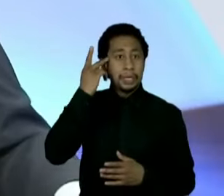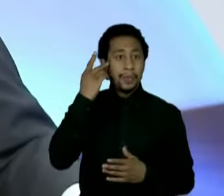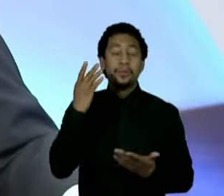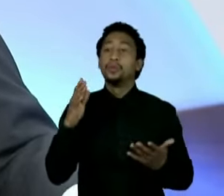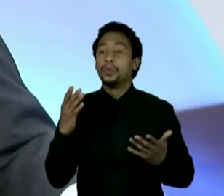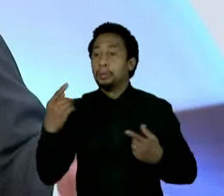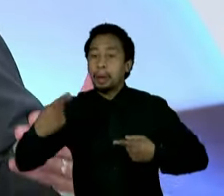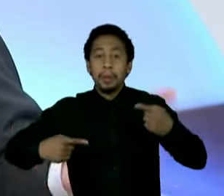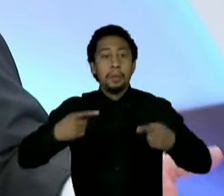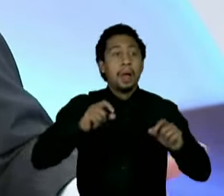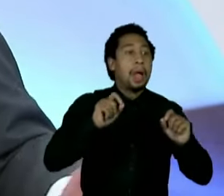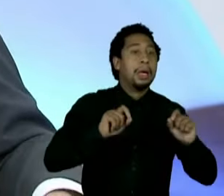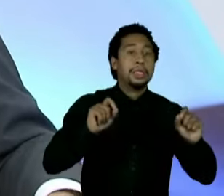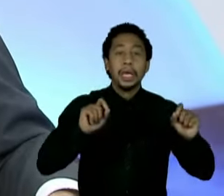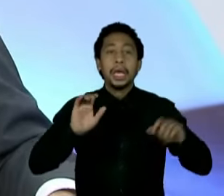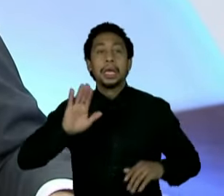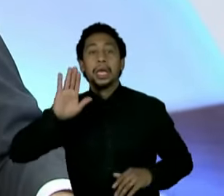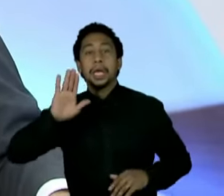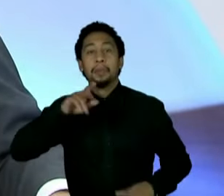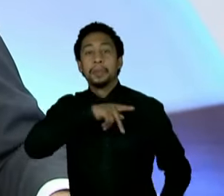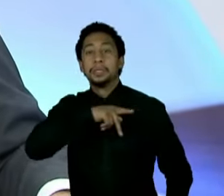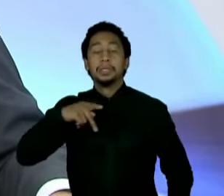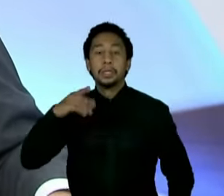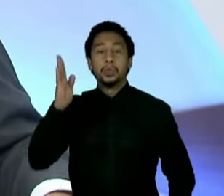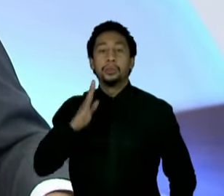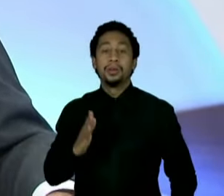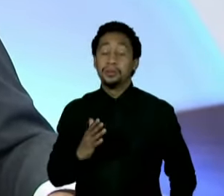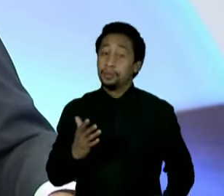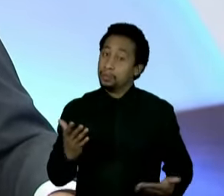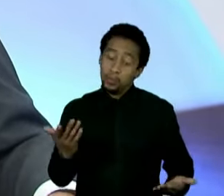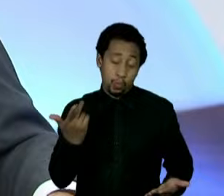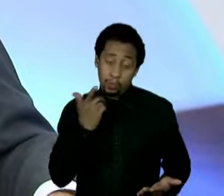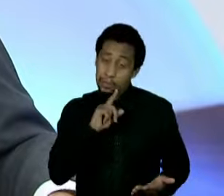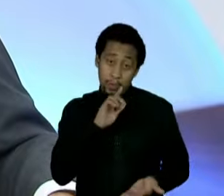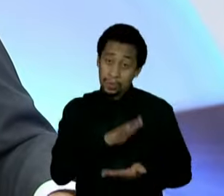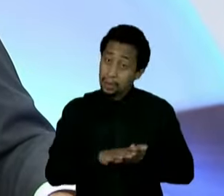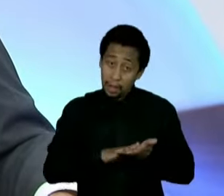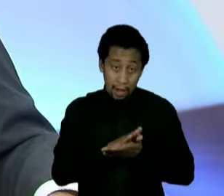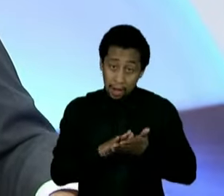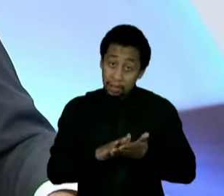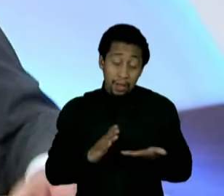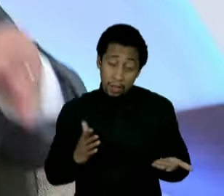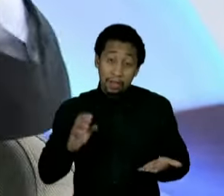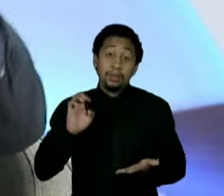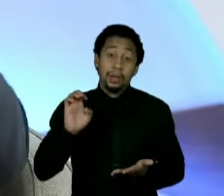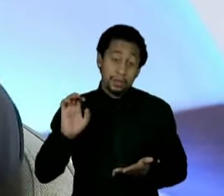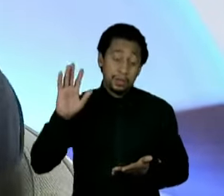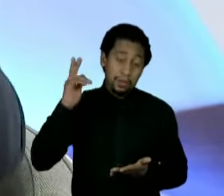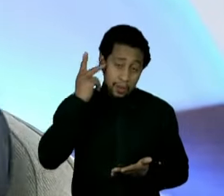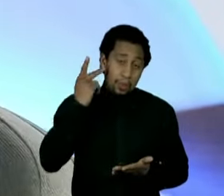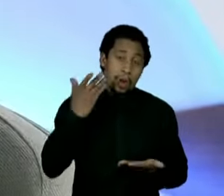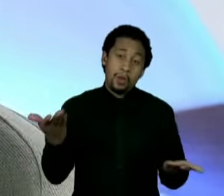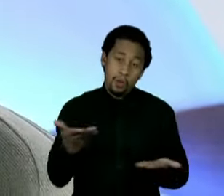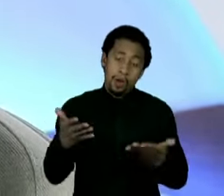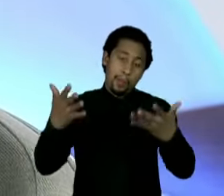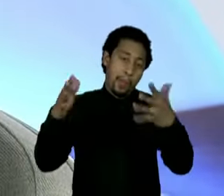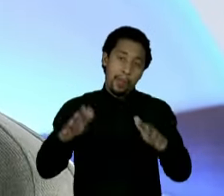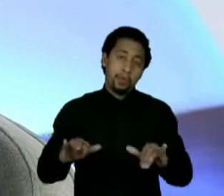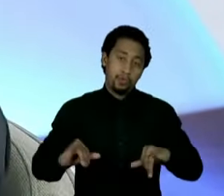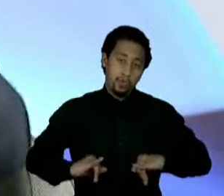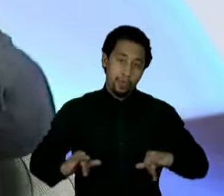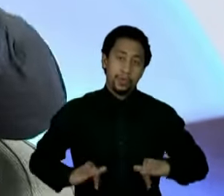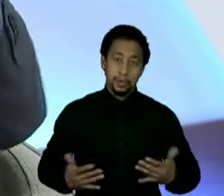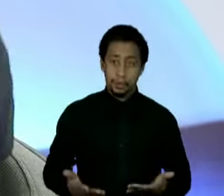candidato virou. E nós pagamos esse preço enorme aqui para São Paulo, uma sequência enorme de erros. Como eu disse, aqui em São Paulo, presta atenção, Vitória,